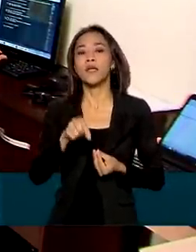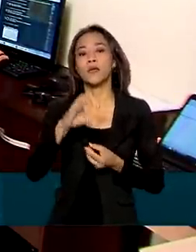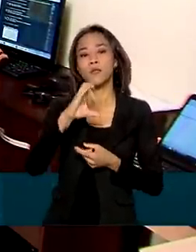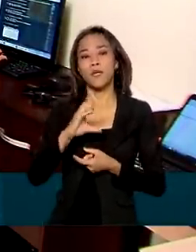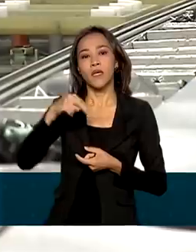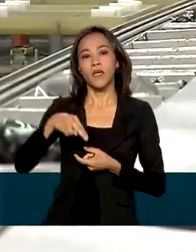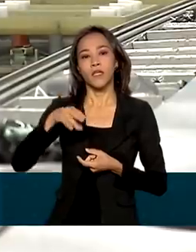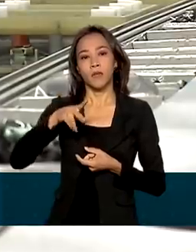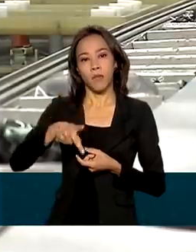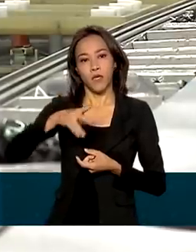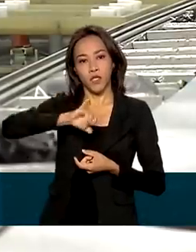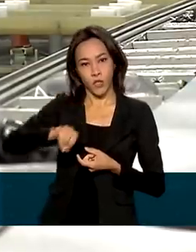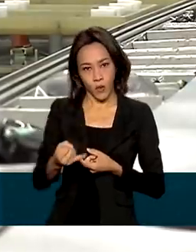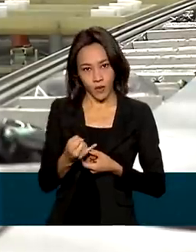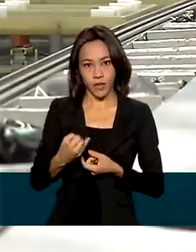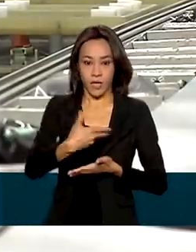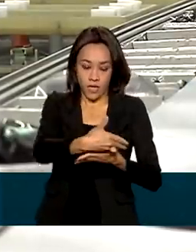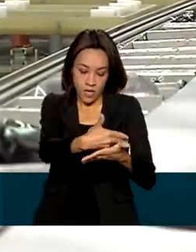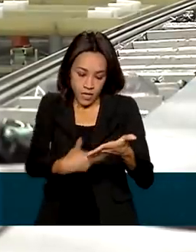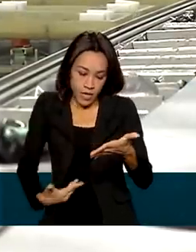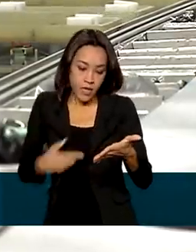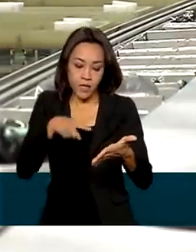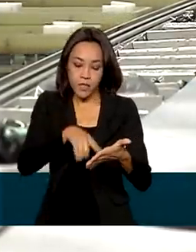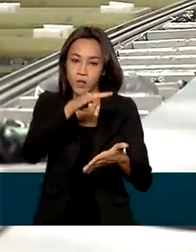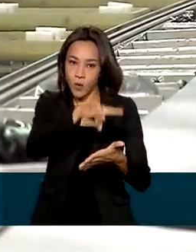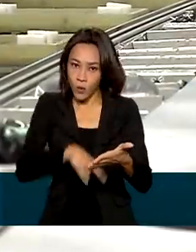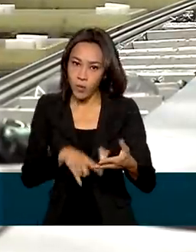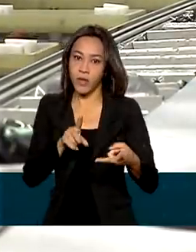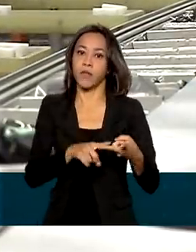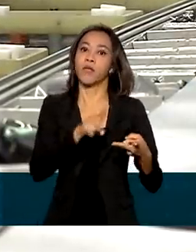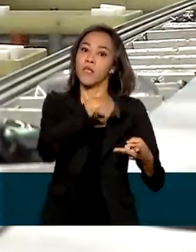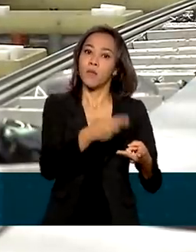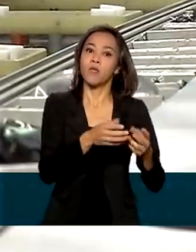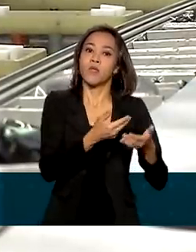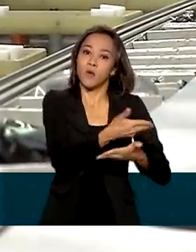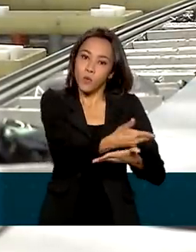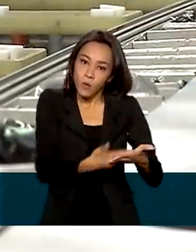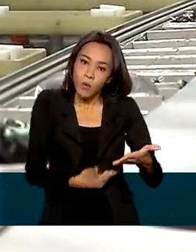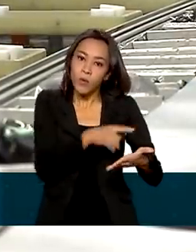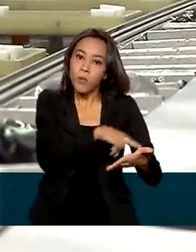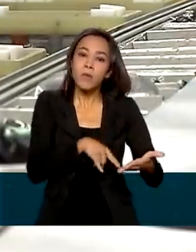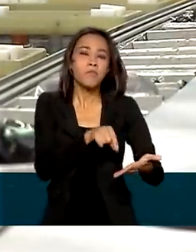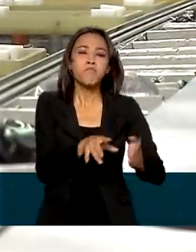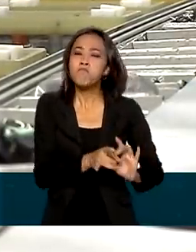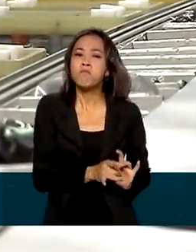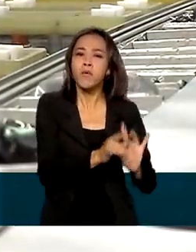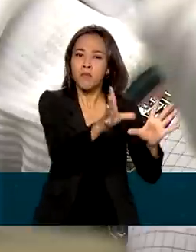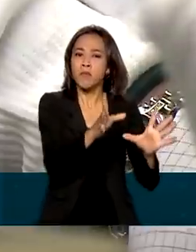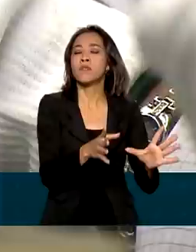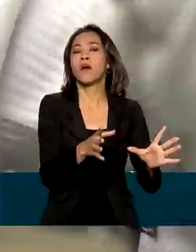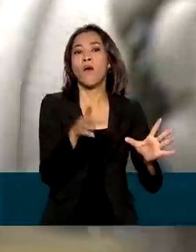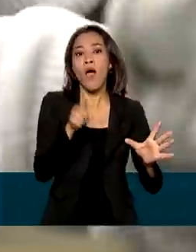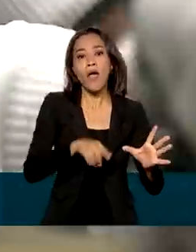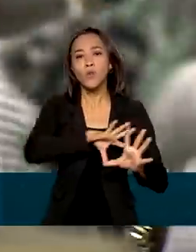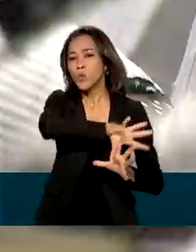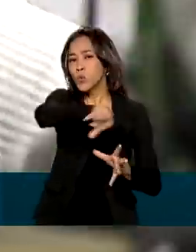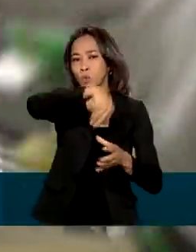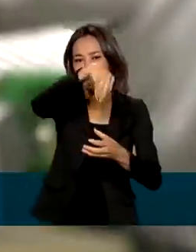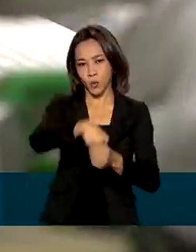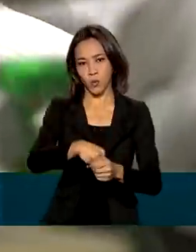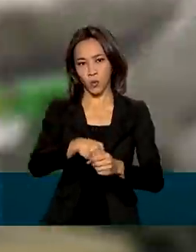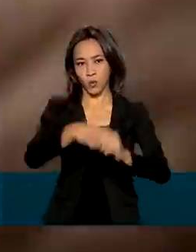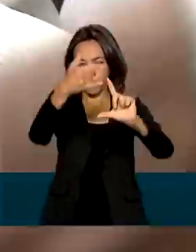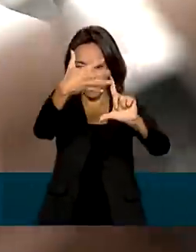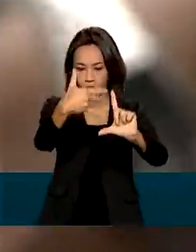CNPJ. O registro de patentes e a concessão do alvará de funcionamento serão feitos online, assim como outras